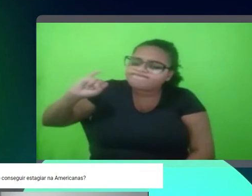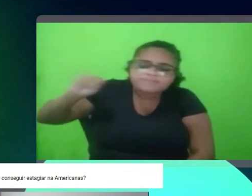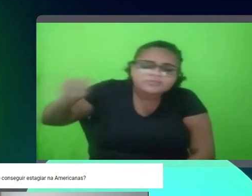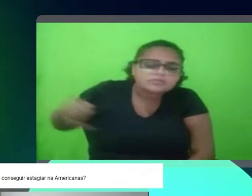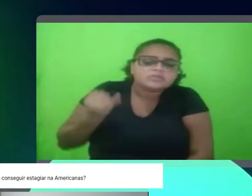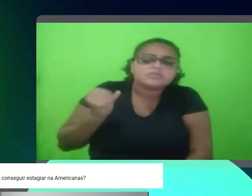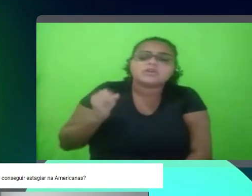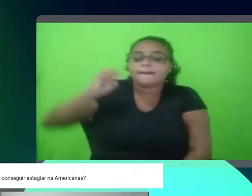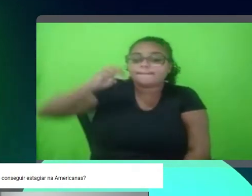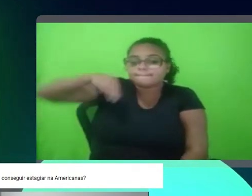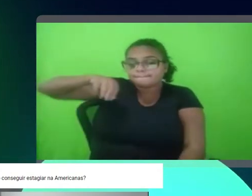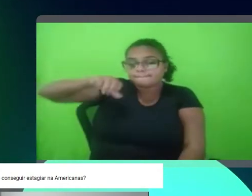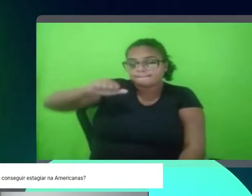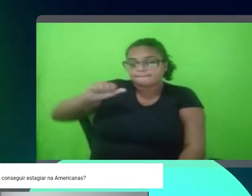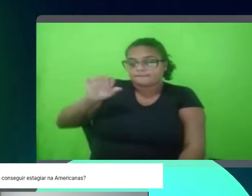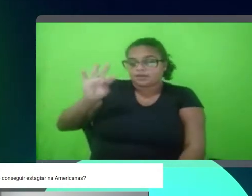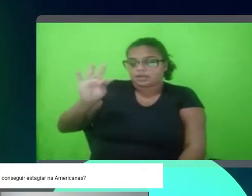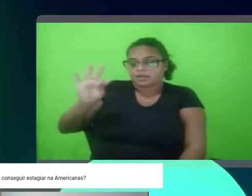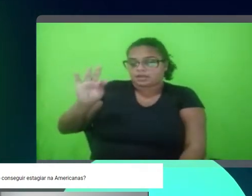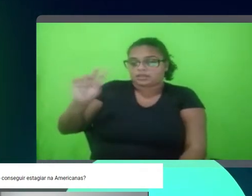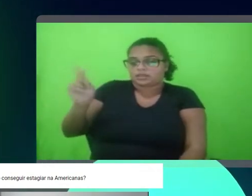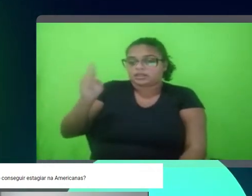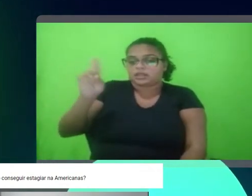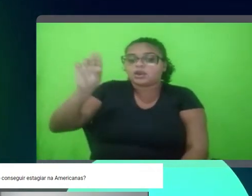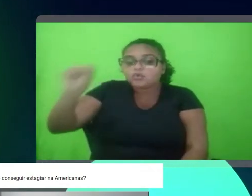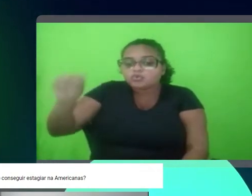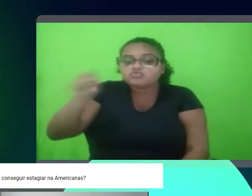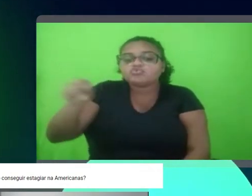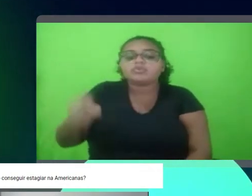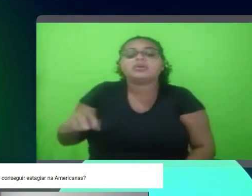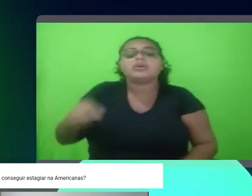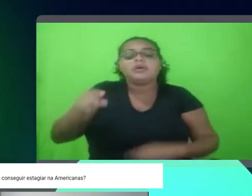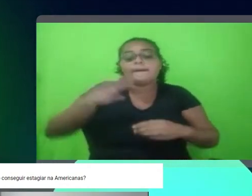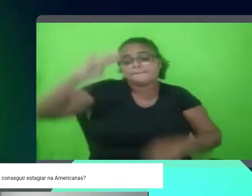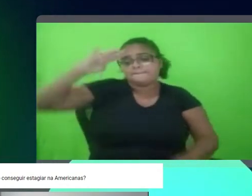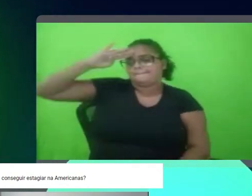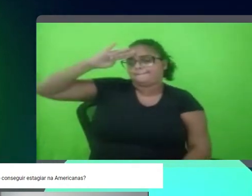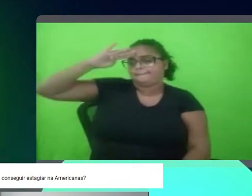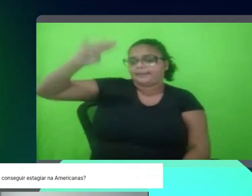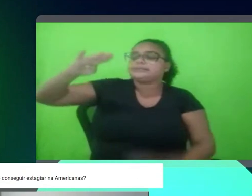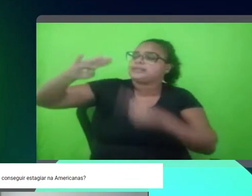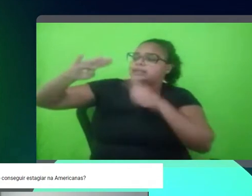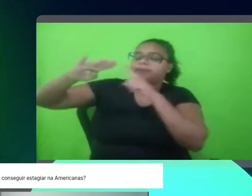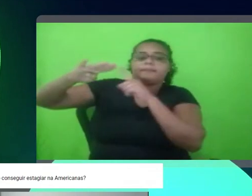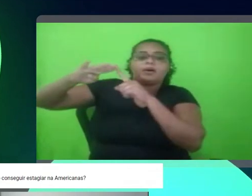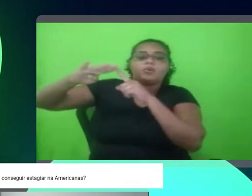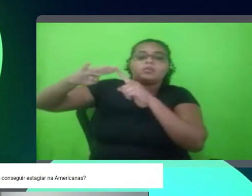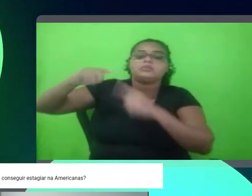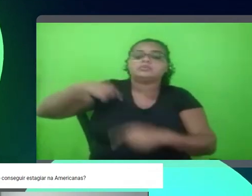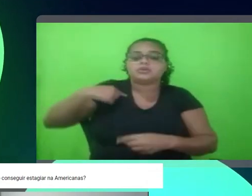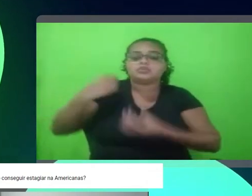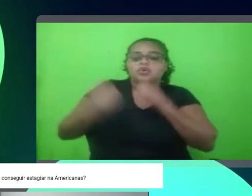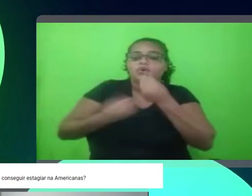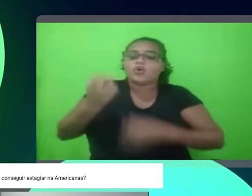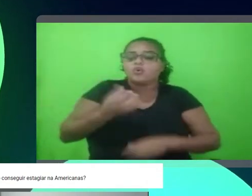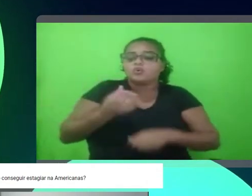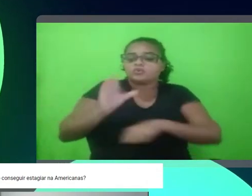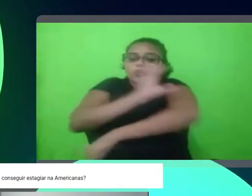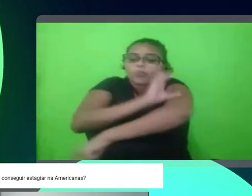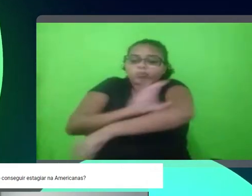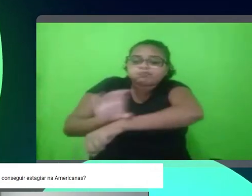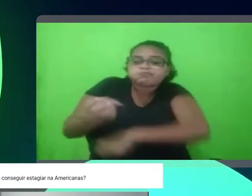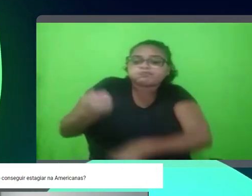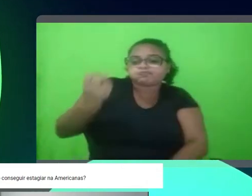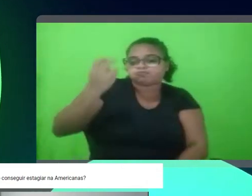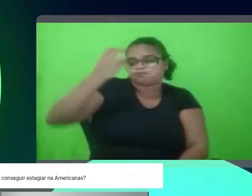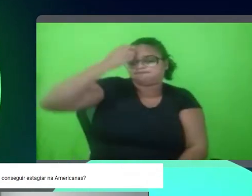Matheus, ele pode falar muito melhor que eu aí, de todas as portas de entrada, tá, mas cara, eu acho que o principal é você ter um fit cultural bacana